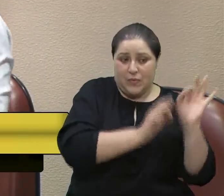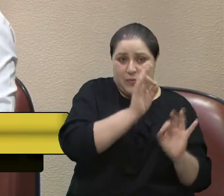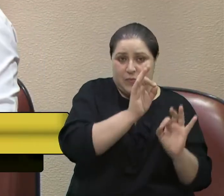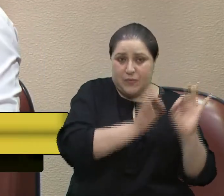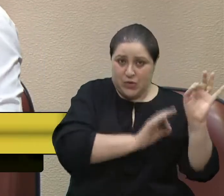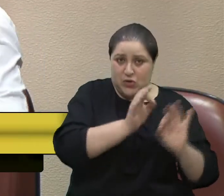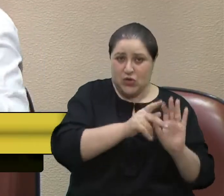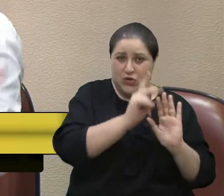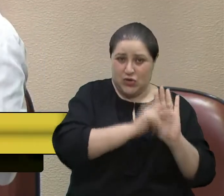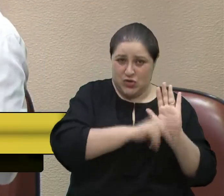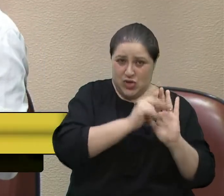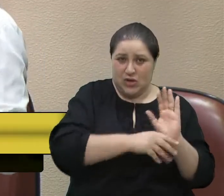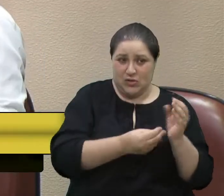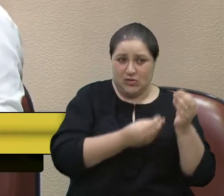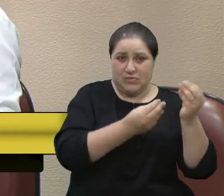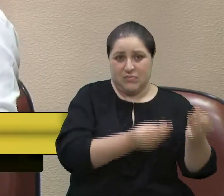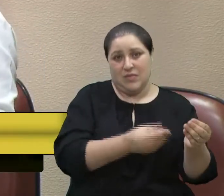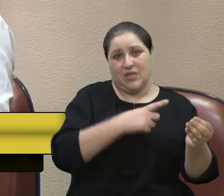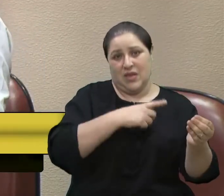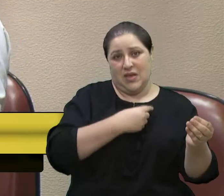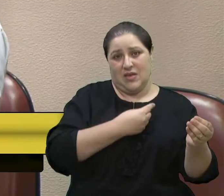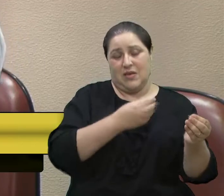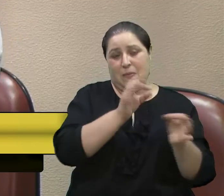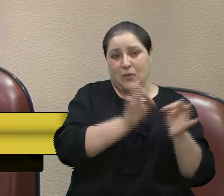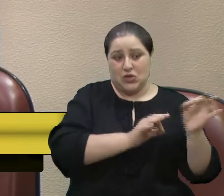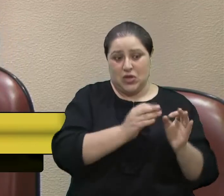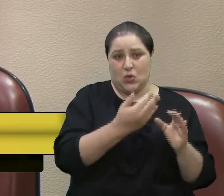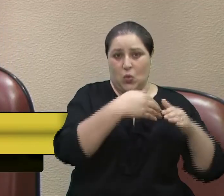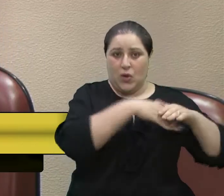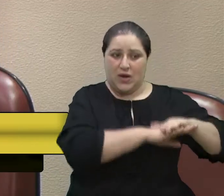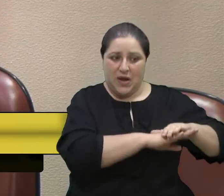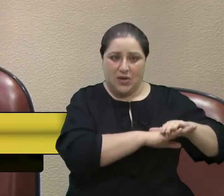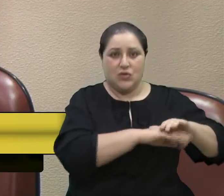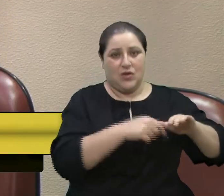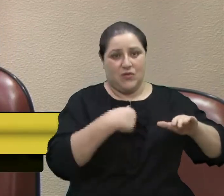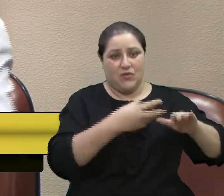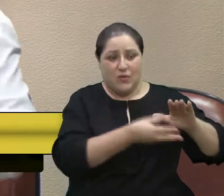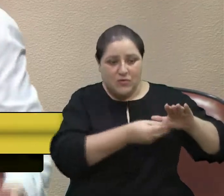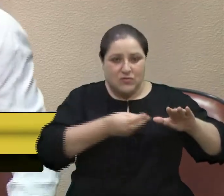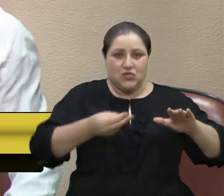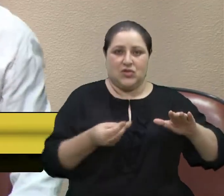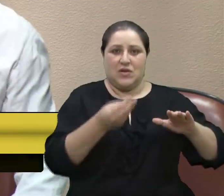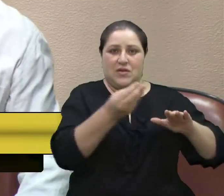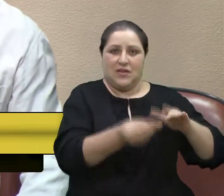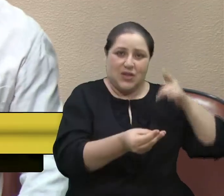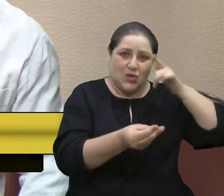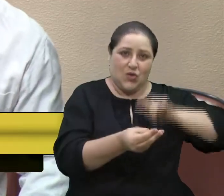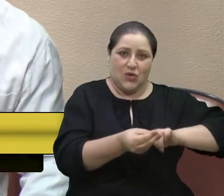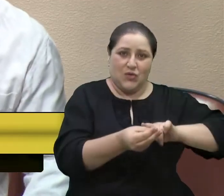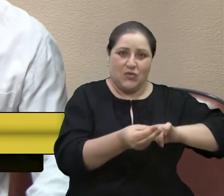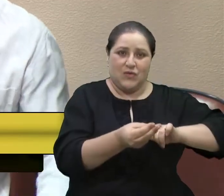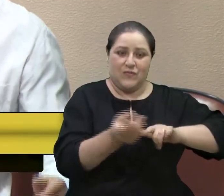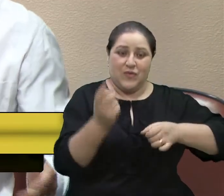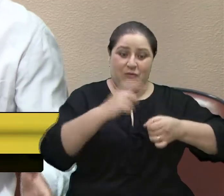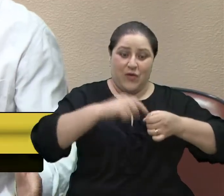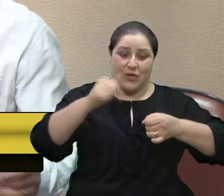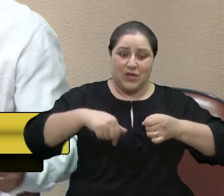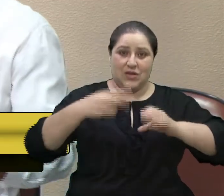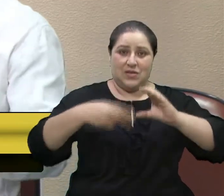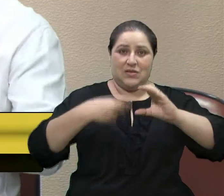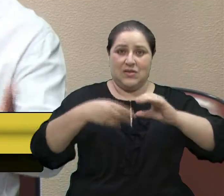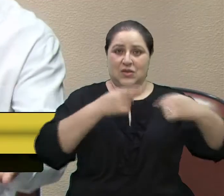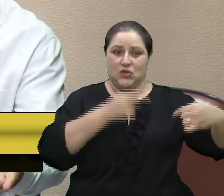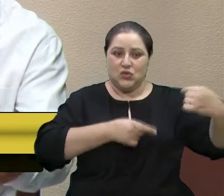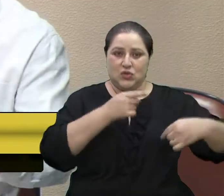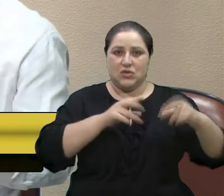Eliana, este projeto está arquivado, então, agora, cabe a mim, protocolar novamente, para que ele venha a discussão nesta casa, e sim, que